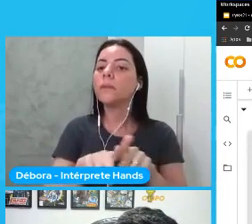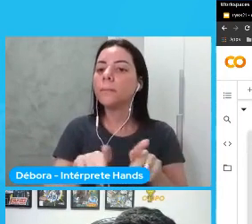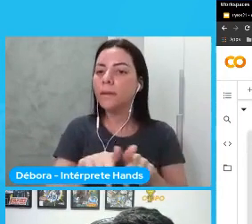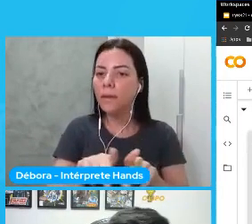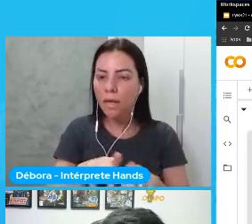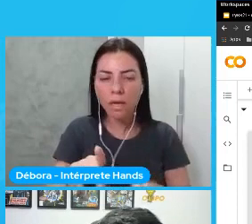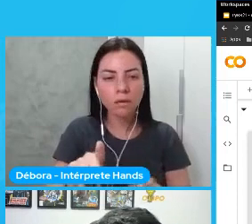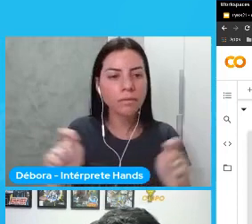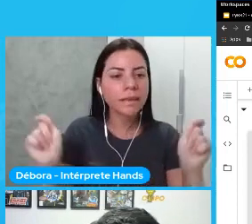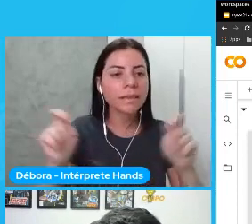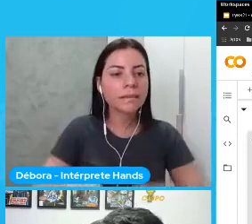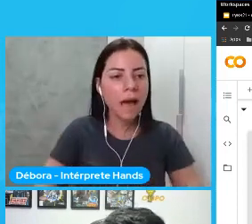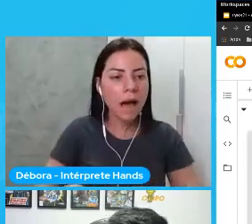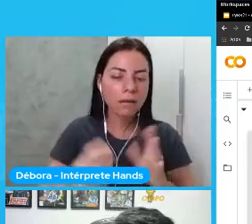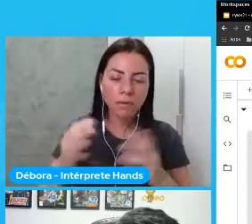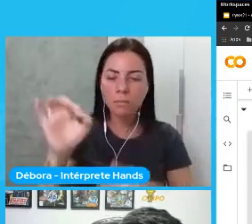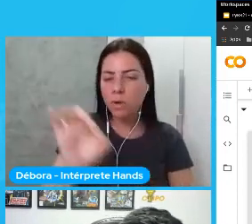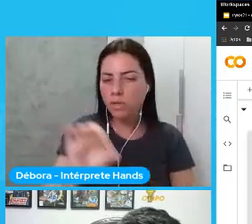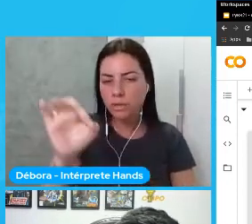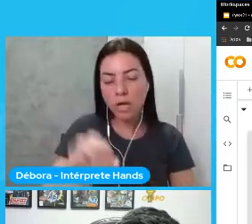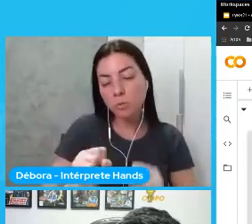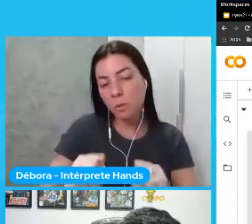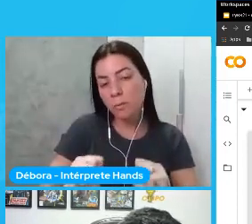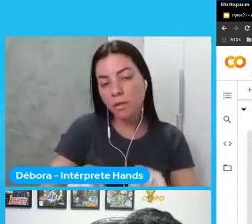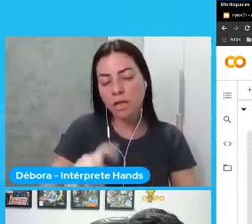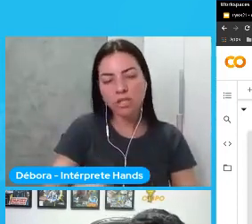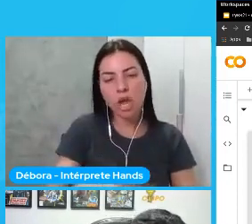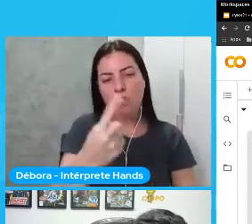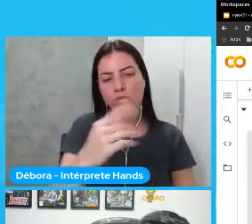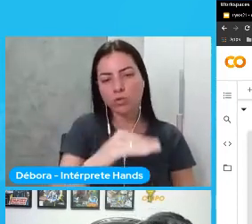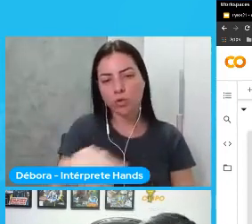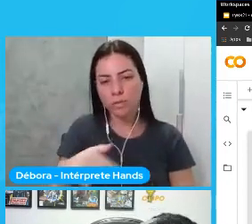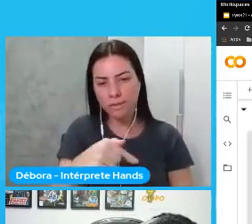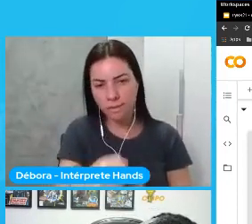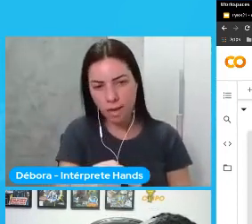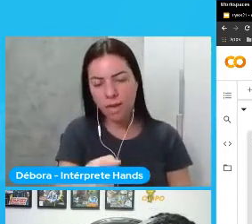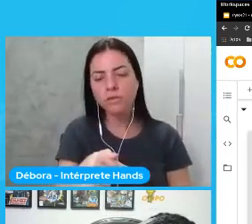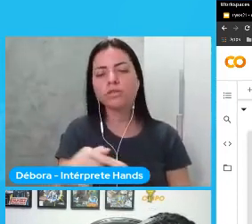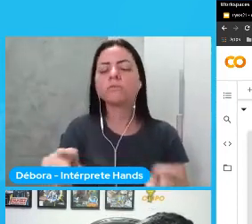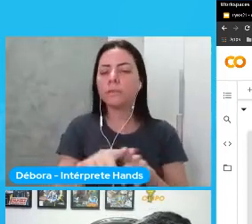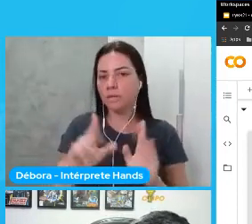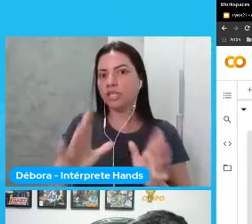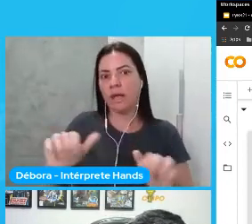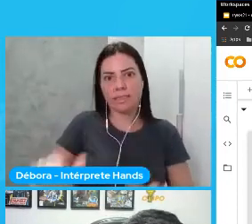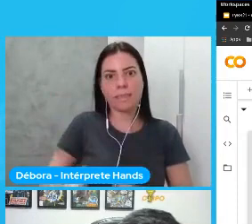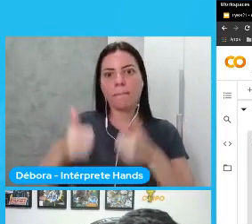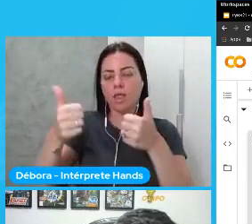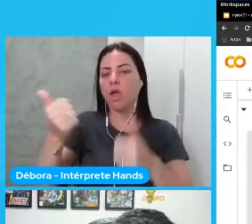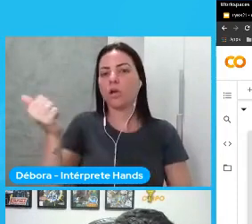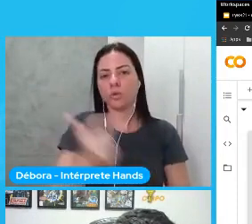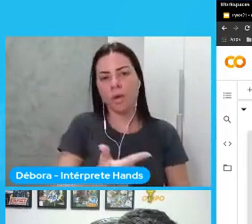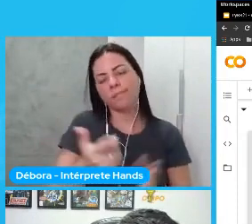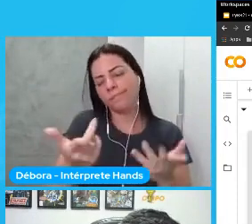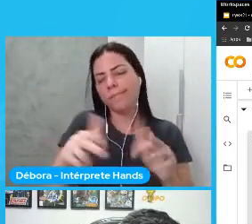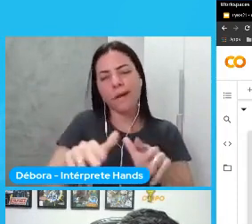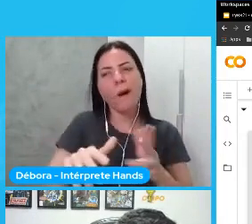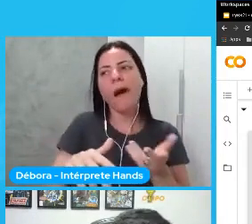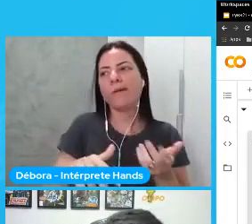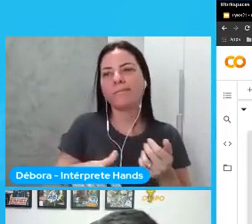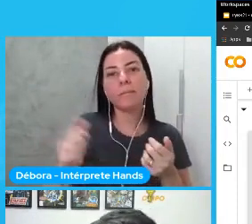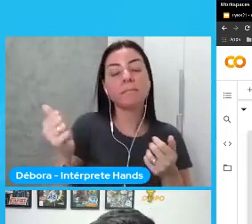em termos probabilísticos a chance de eu acertar é um sobre sete então ele está bem melhor do que se fosse de maneira aleatória